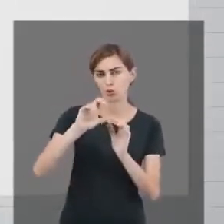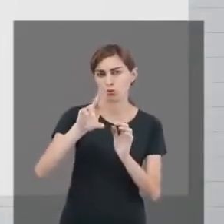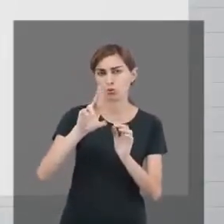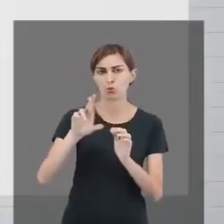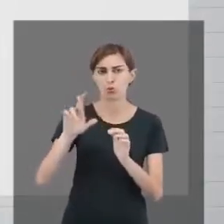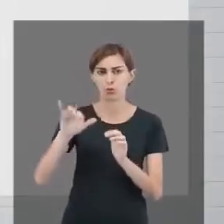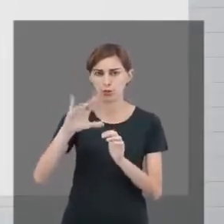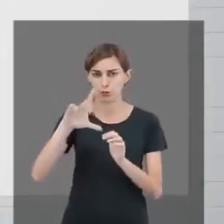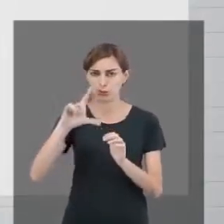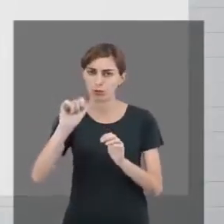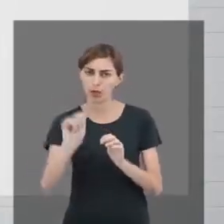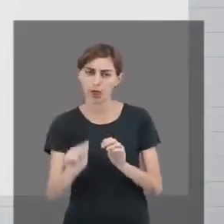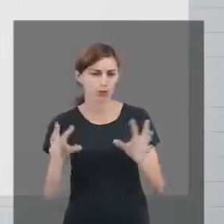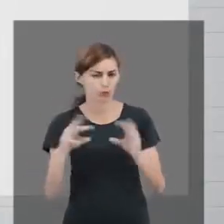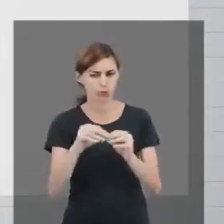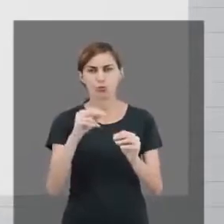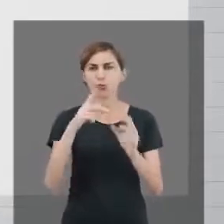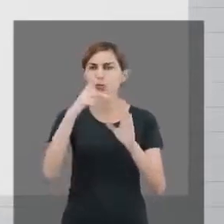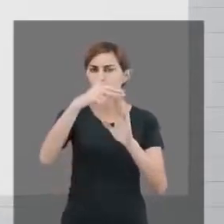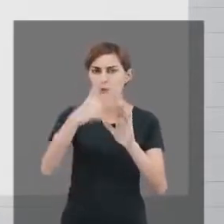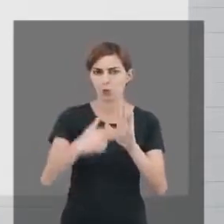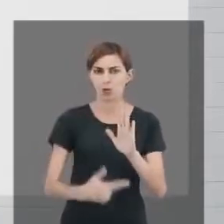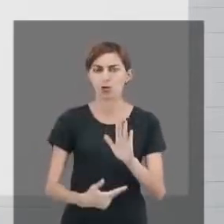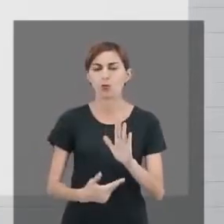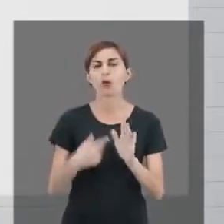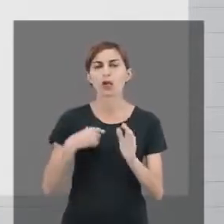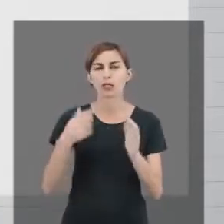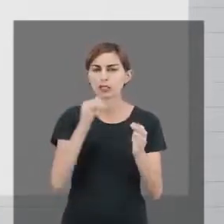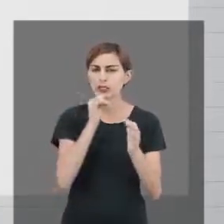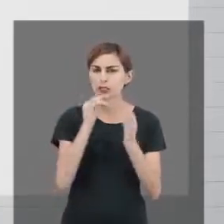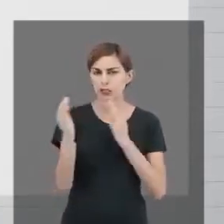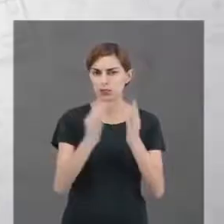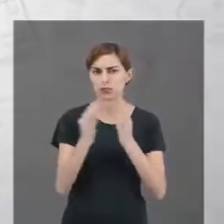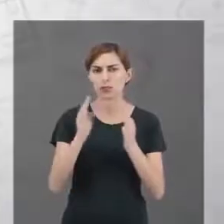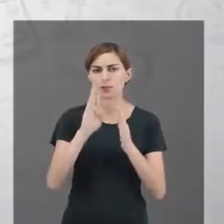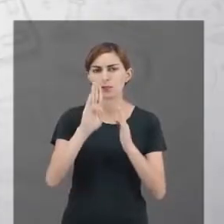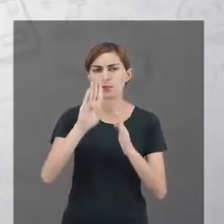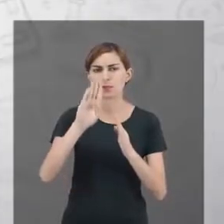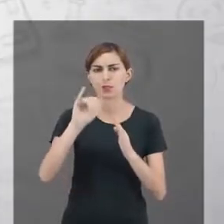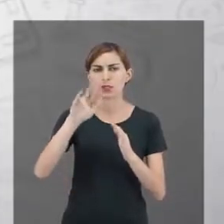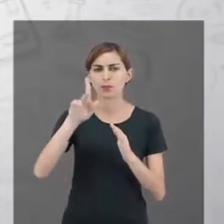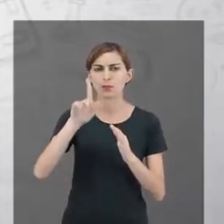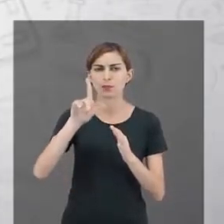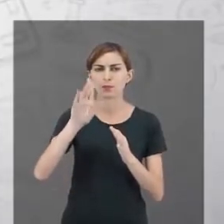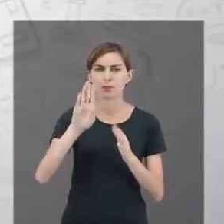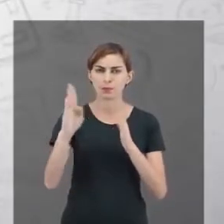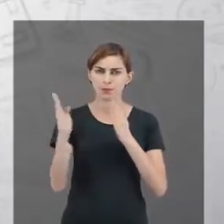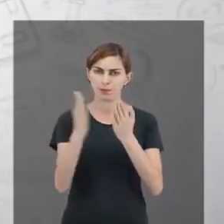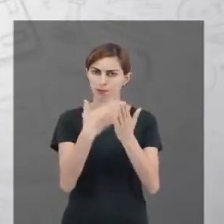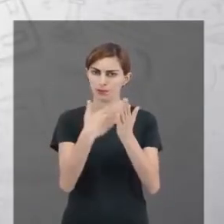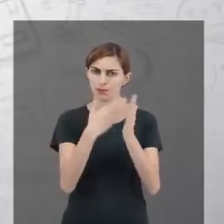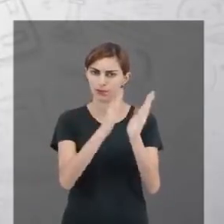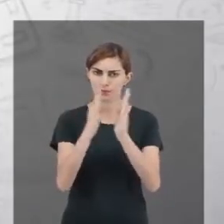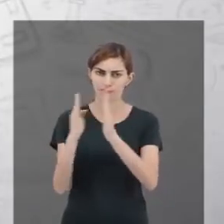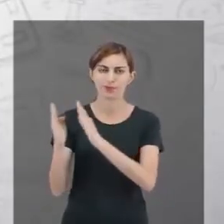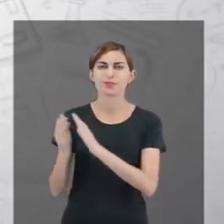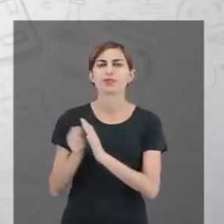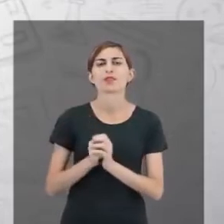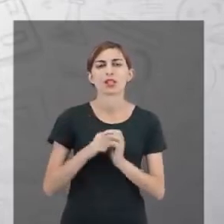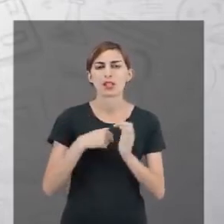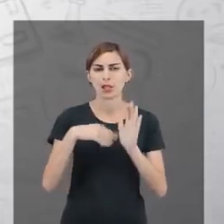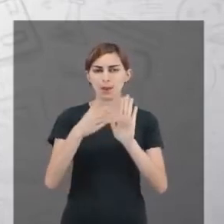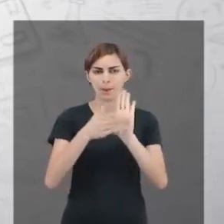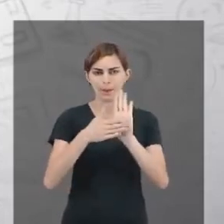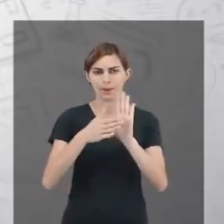pensadas da mesma forma. A gente vai dar o exemplo aqui de biblioteconomia. Você vai ver na sua tela que as matrizes, elas são